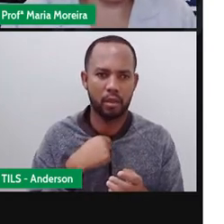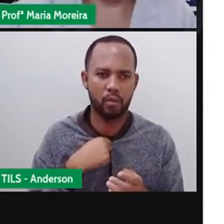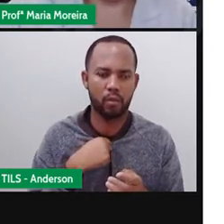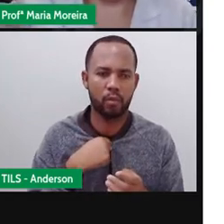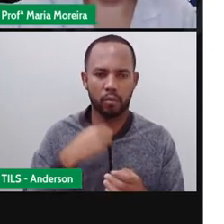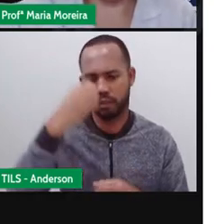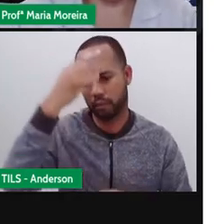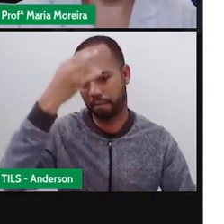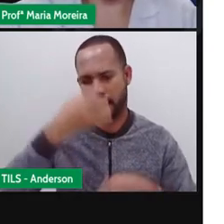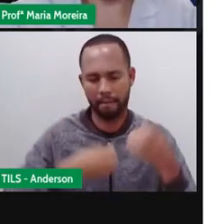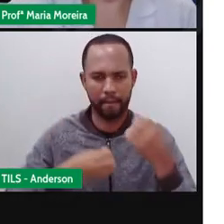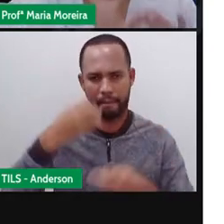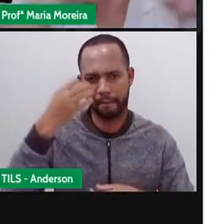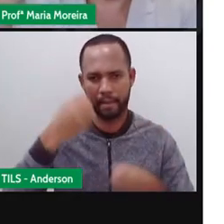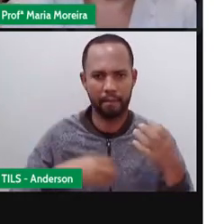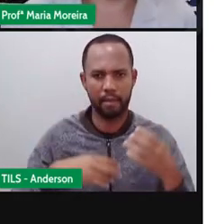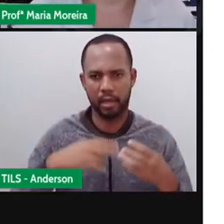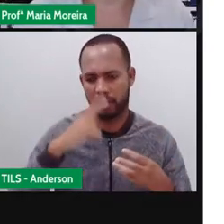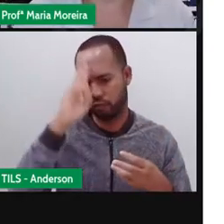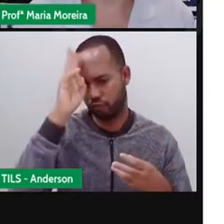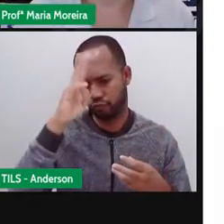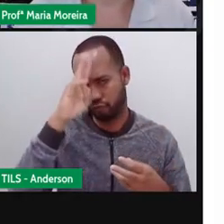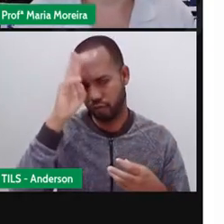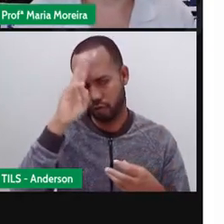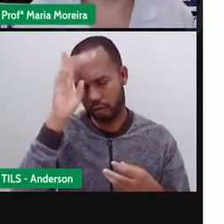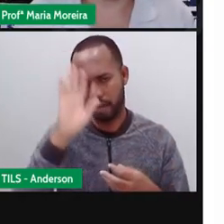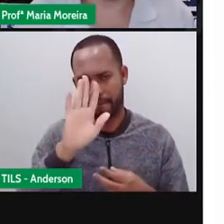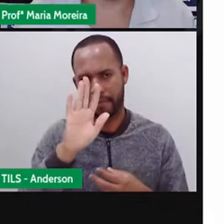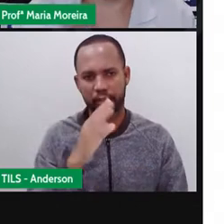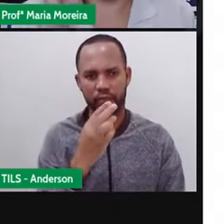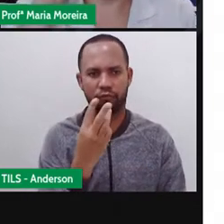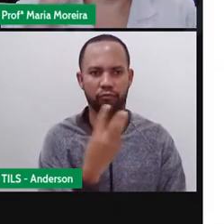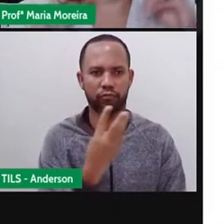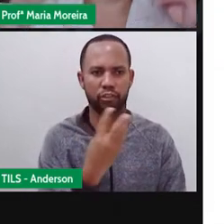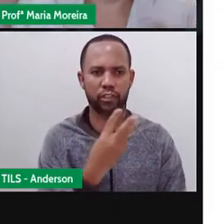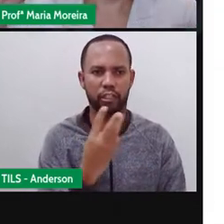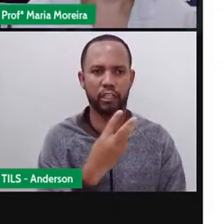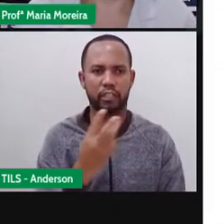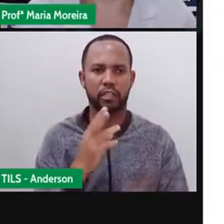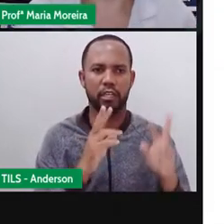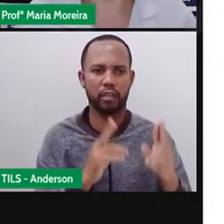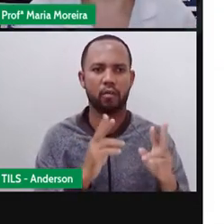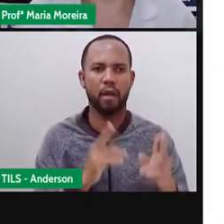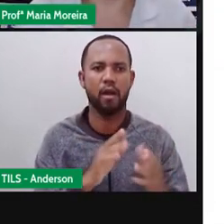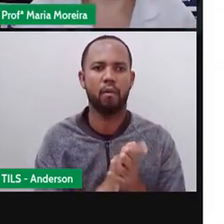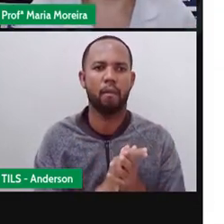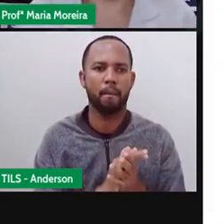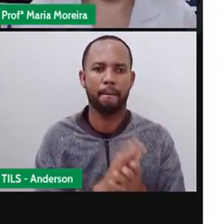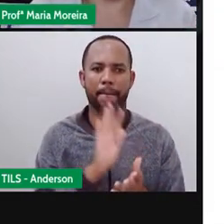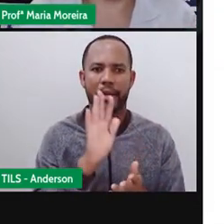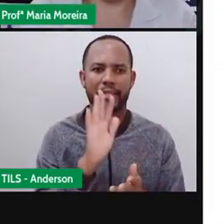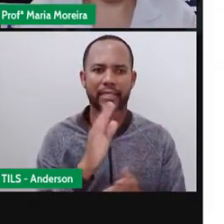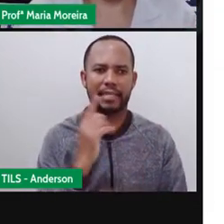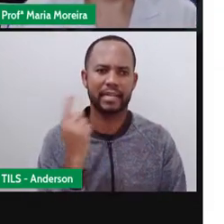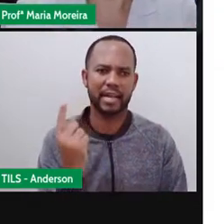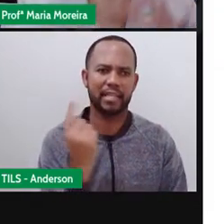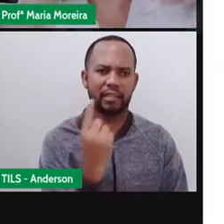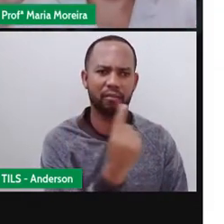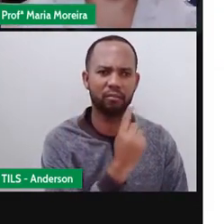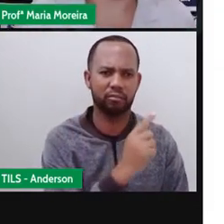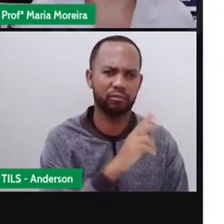Anderson iria contar, a Pró Vânia iria contar. Os três poderiam contar a mesma história, mas cada um o Com uma visão diferente, mas seria o quê?